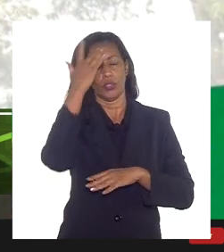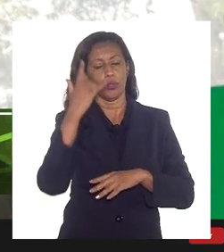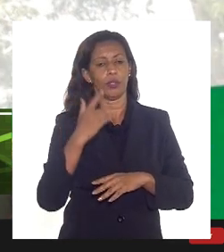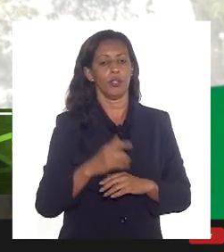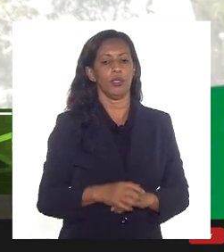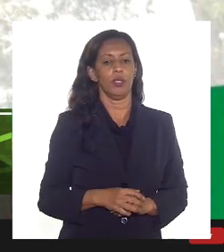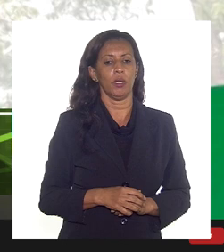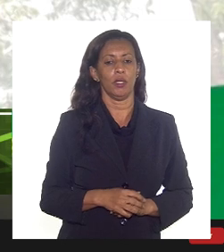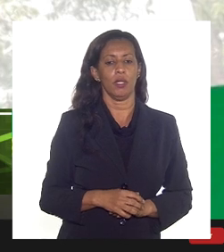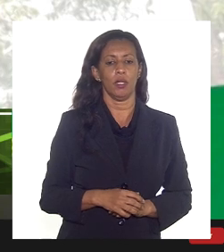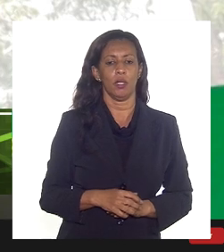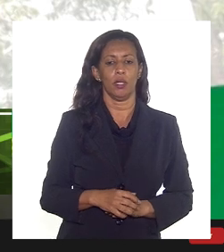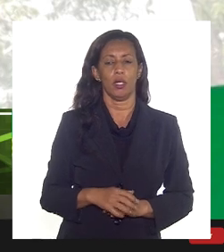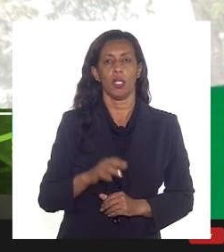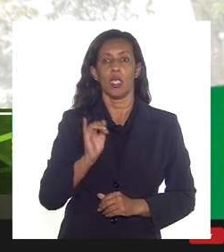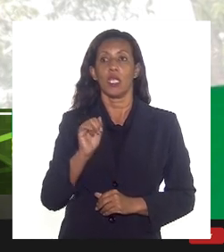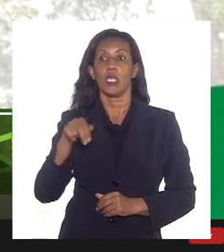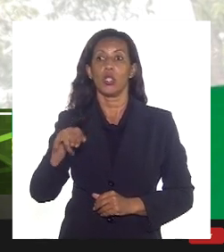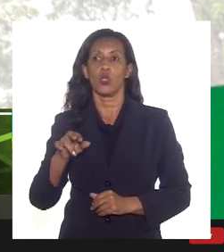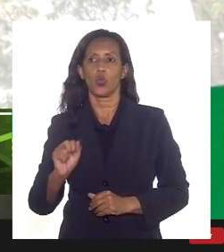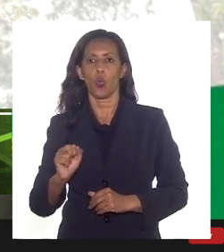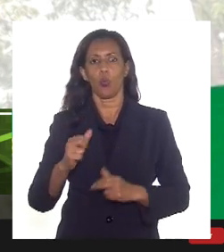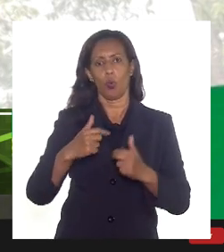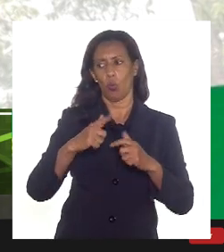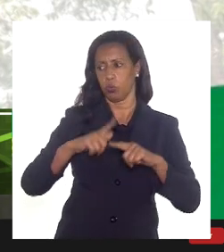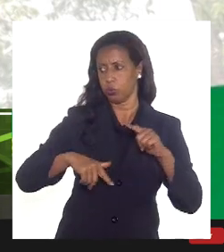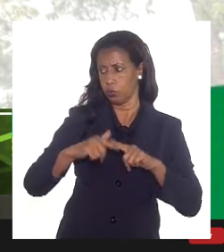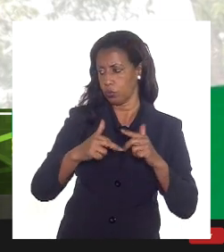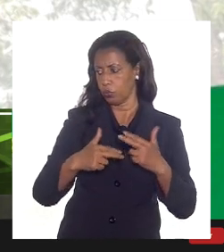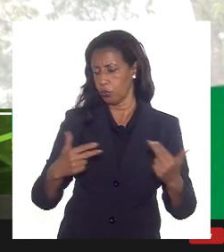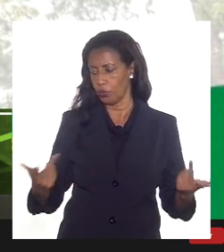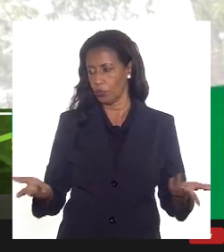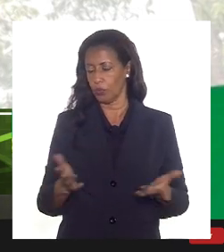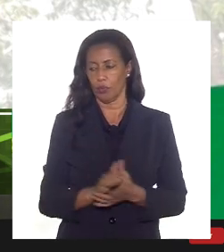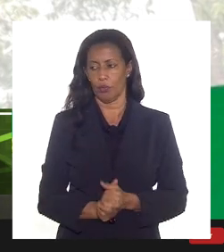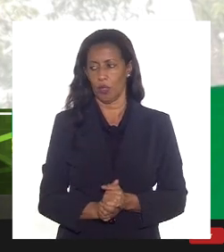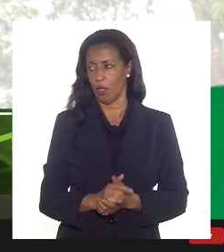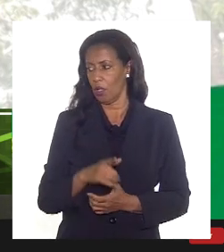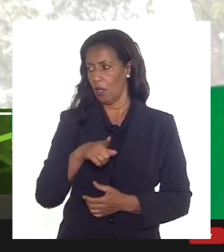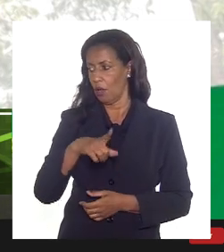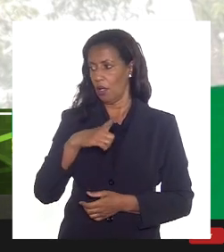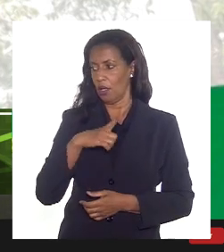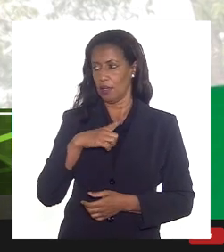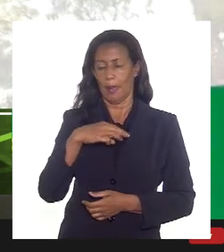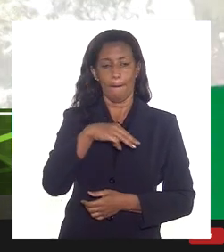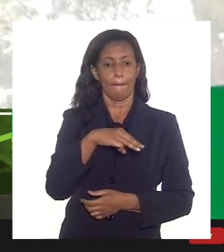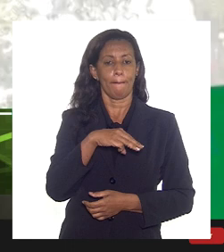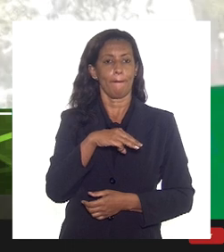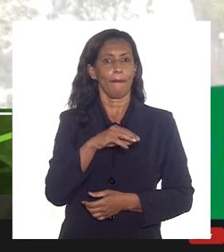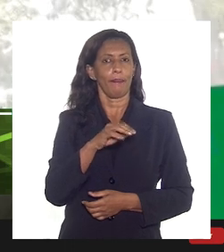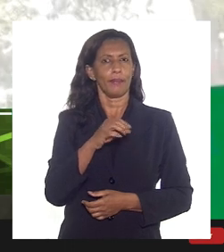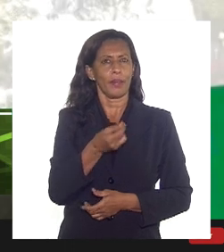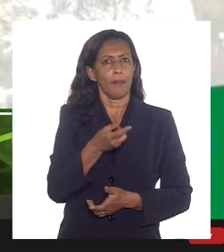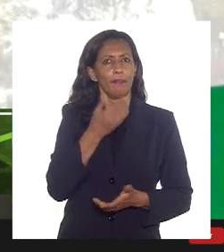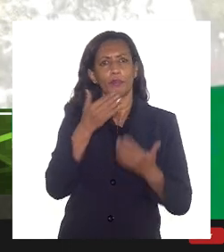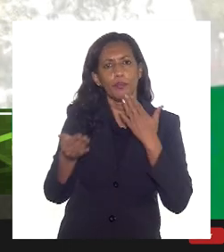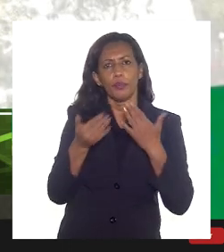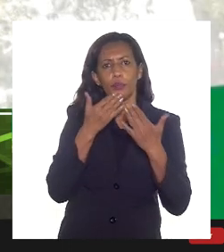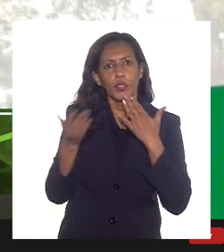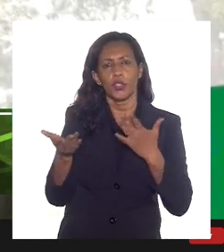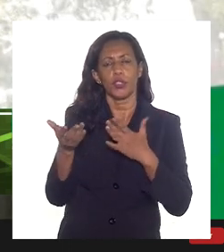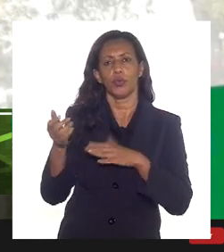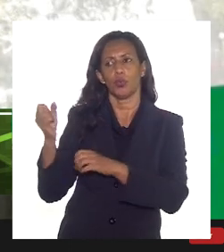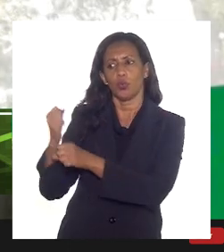um determinado insumo justamente em razão de você ter demandas específicas de uma